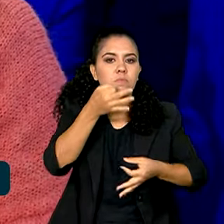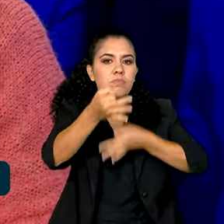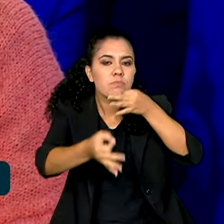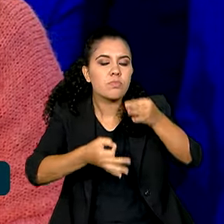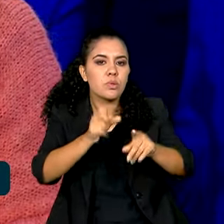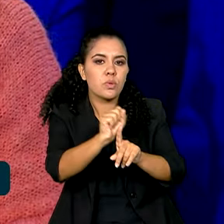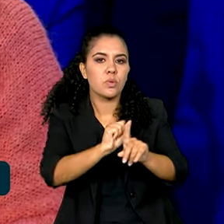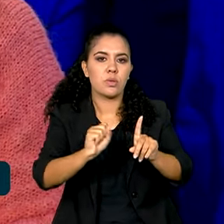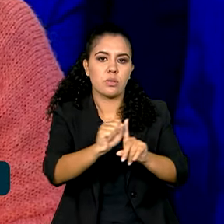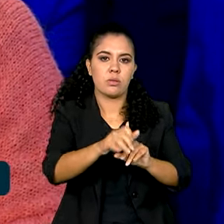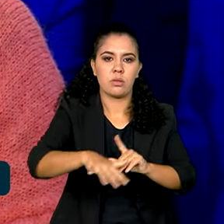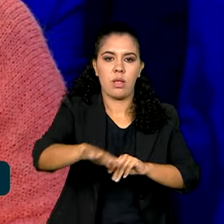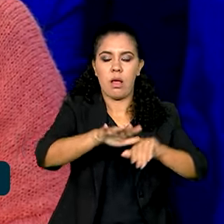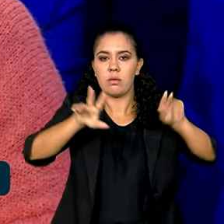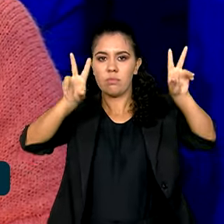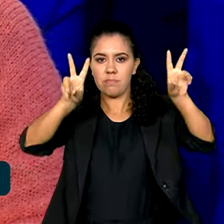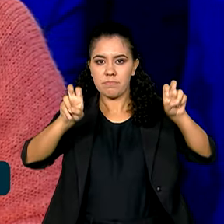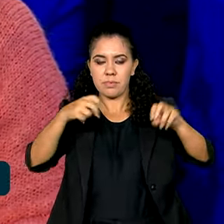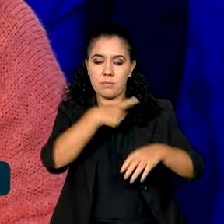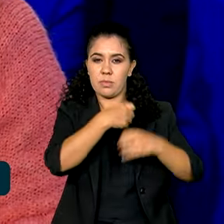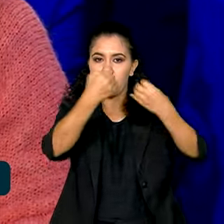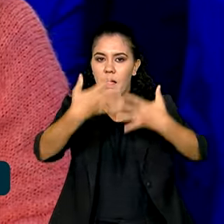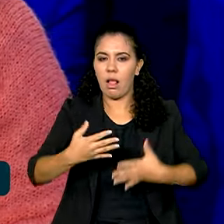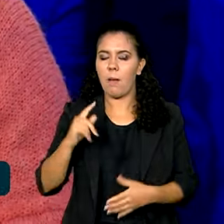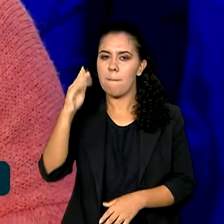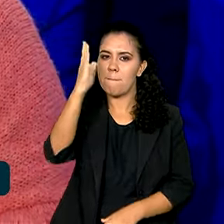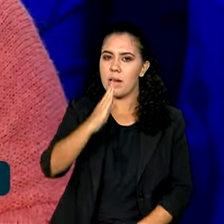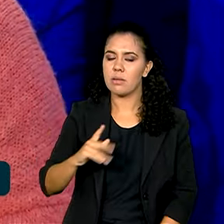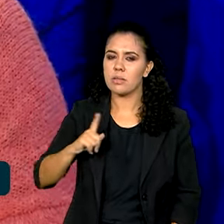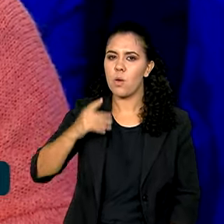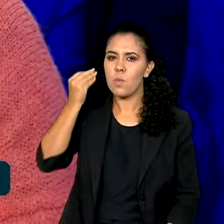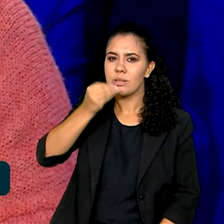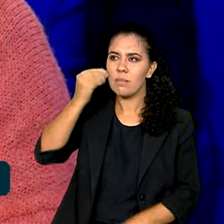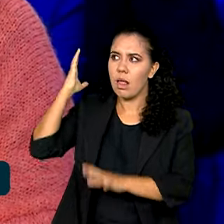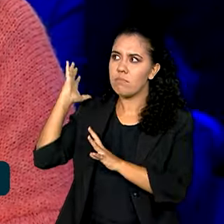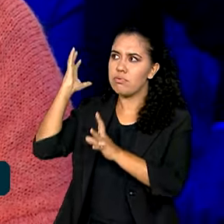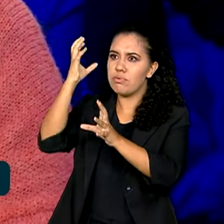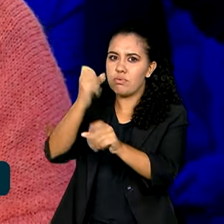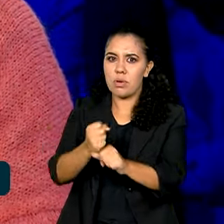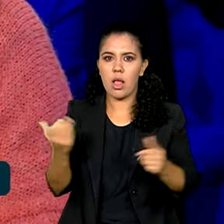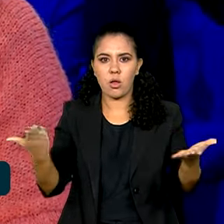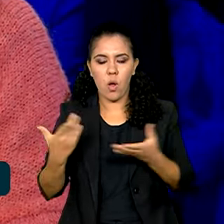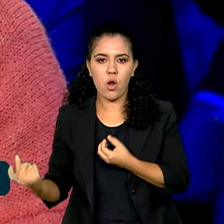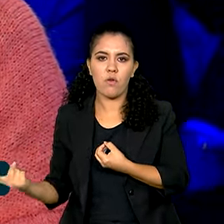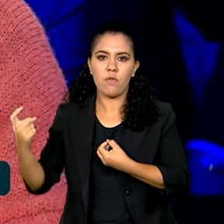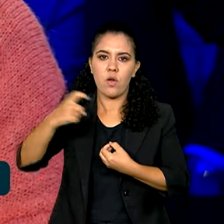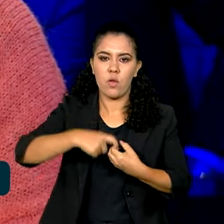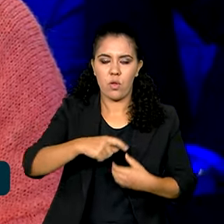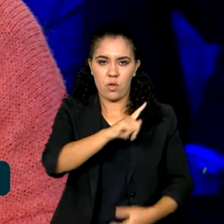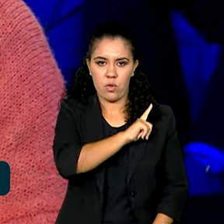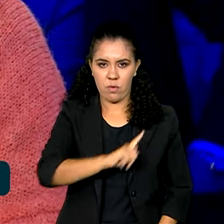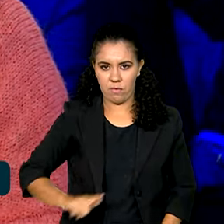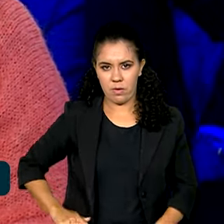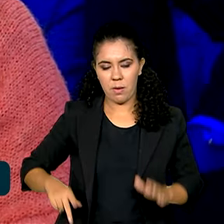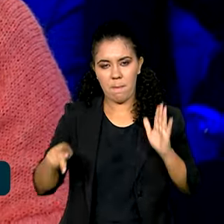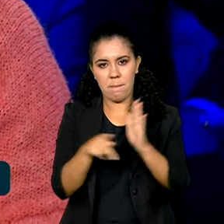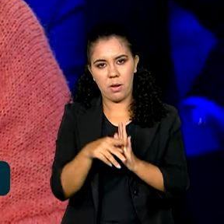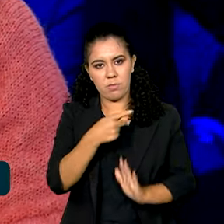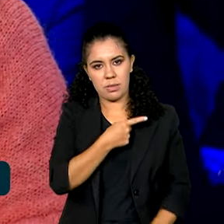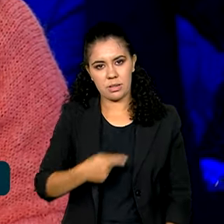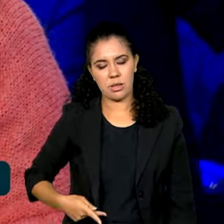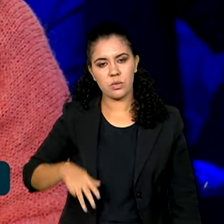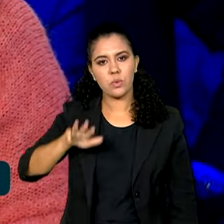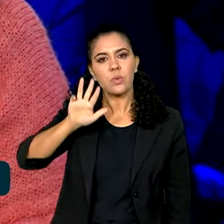Brasil tem uma experiência histórica retomada agora no governo liderado pelo presidente Lula,